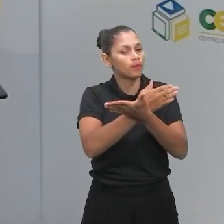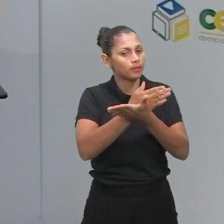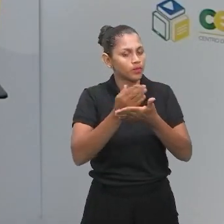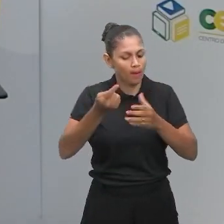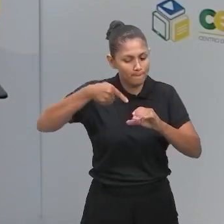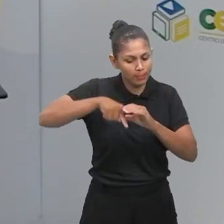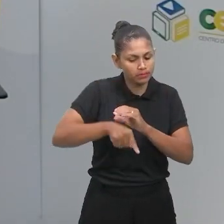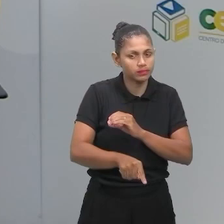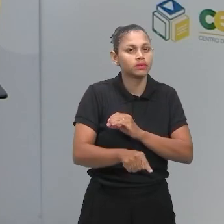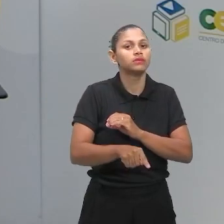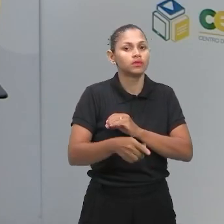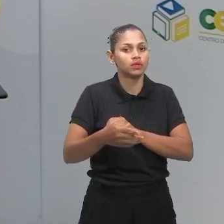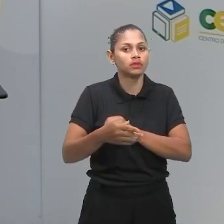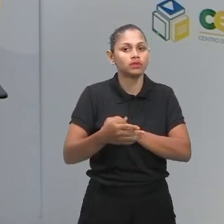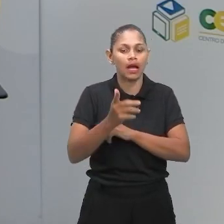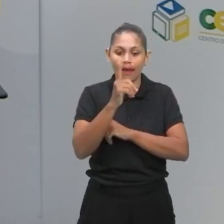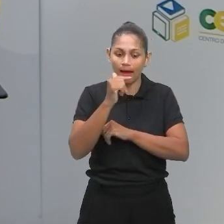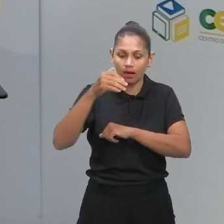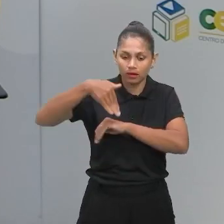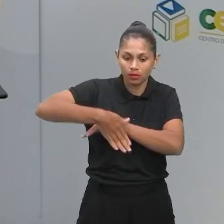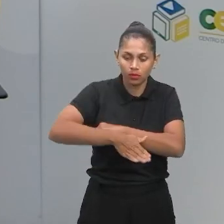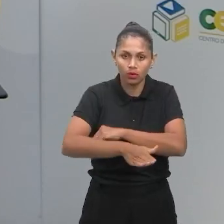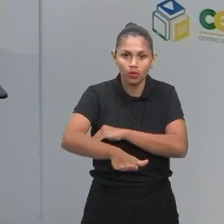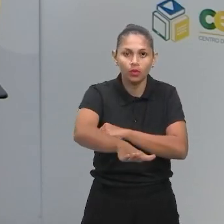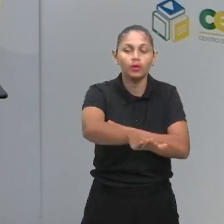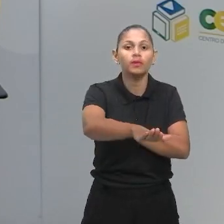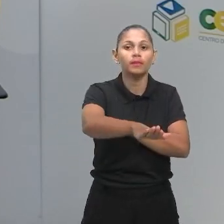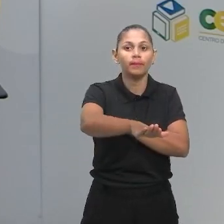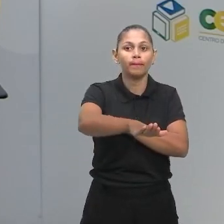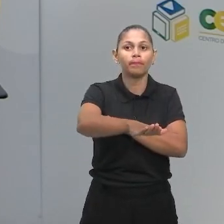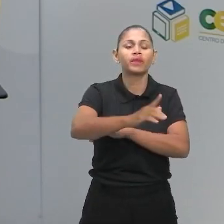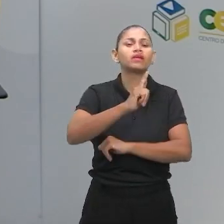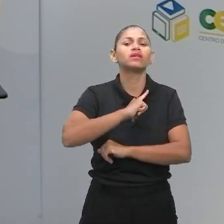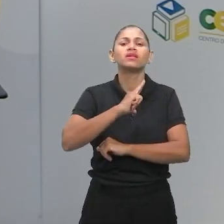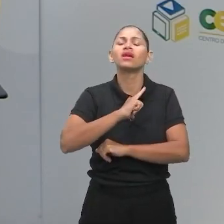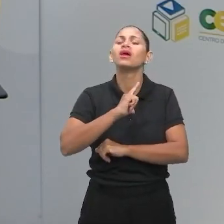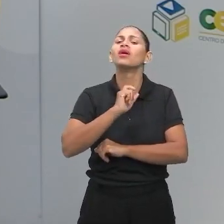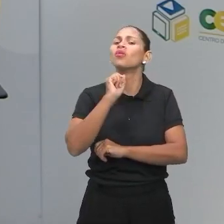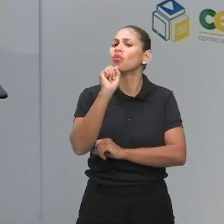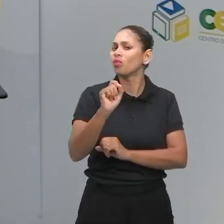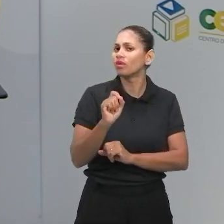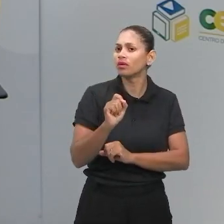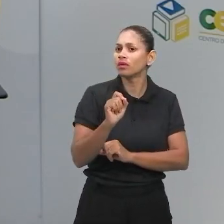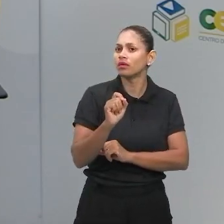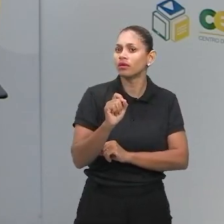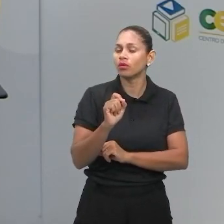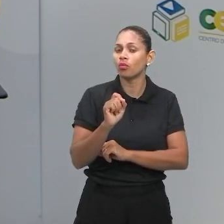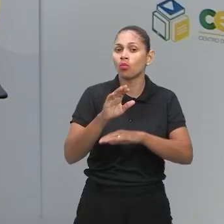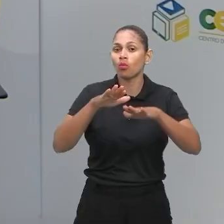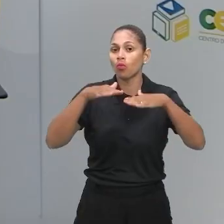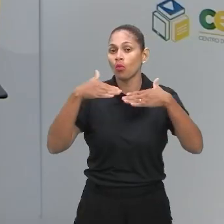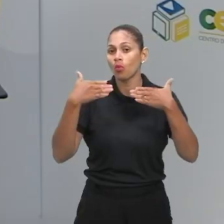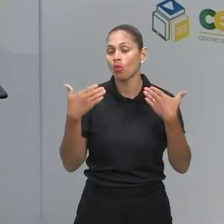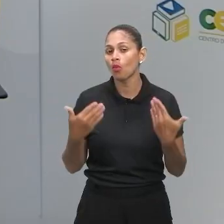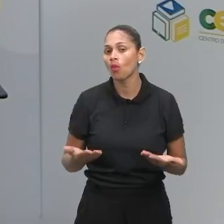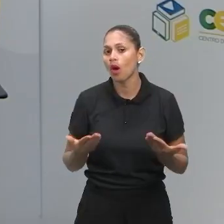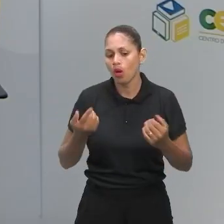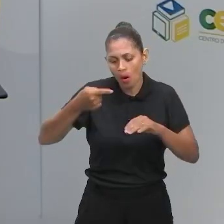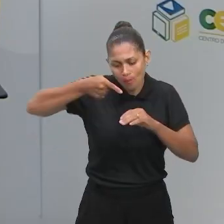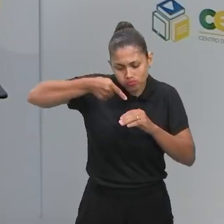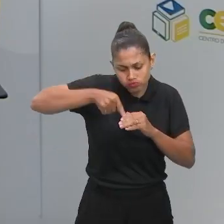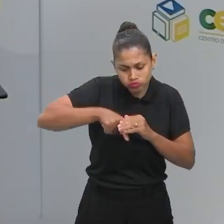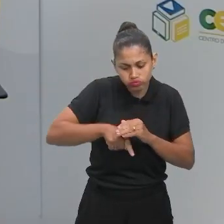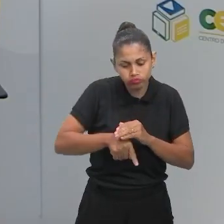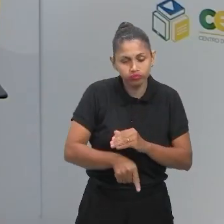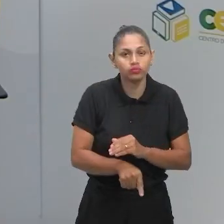do rio. Então, nessa hora H foi o quê? 13 horas. Aí temos o quê? Eu quero saber qual foi a profundidade do rio às 16 horas.